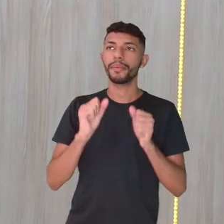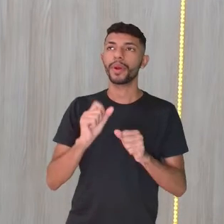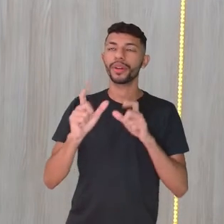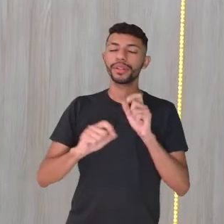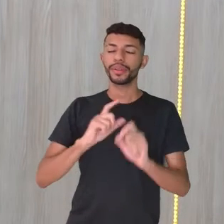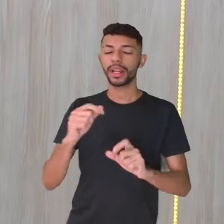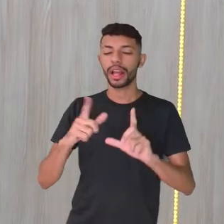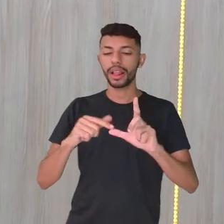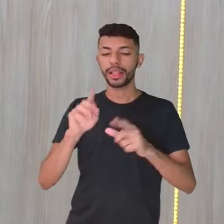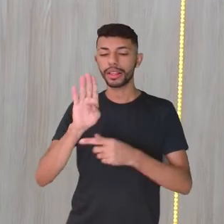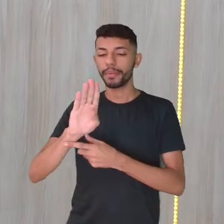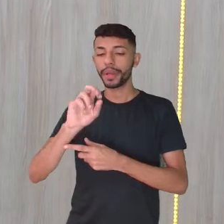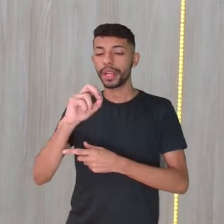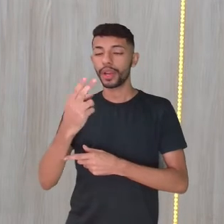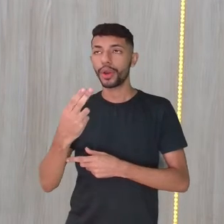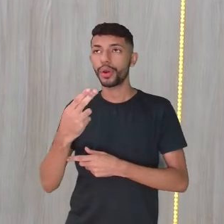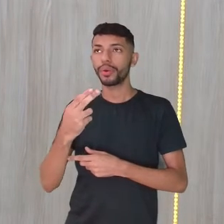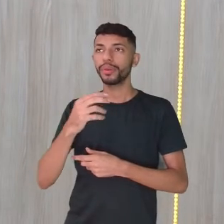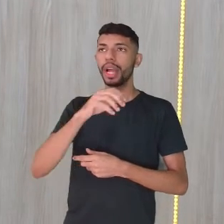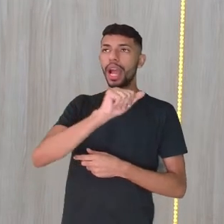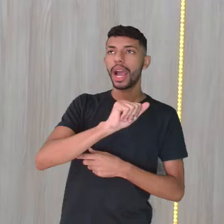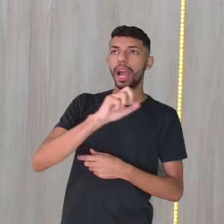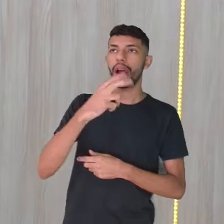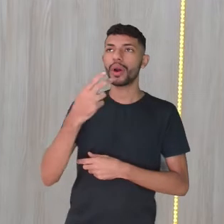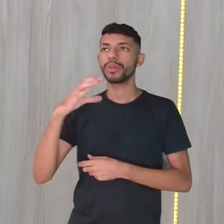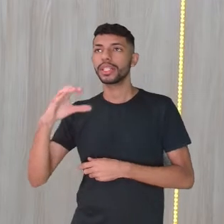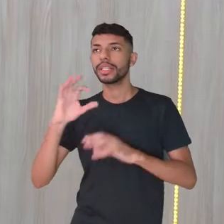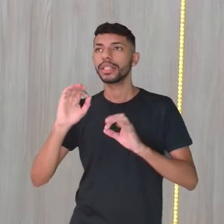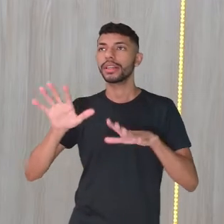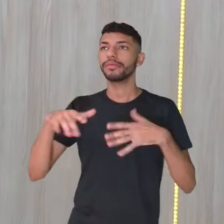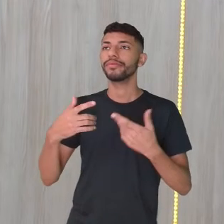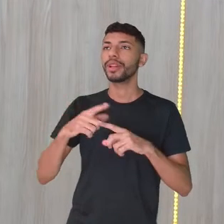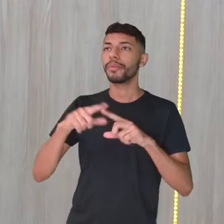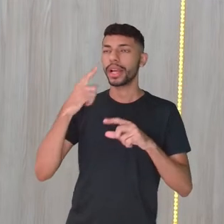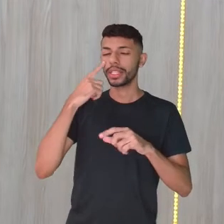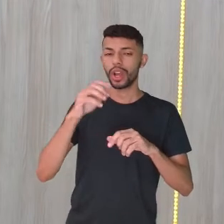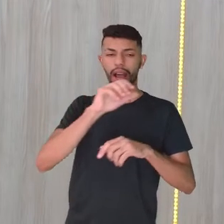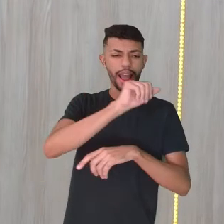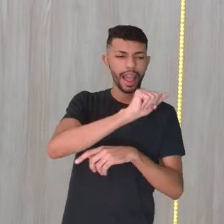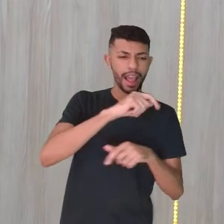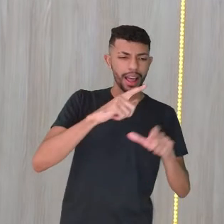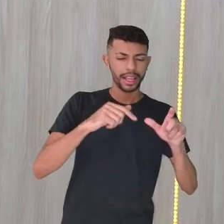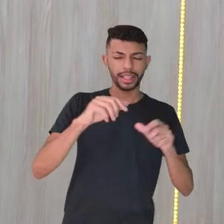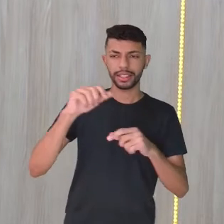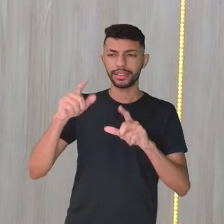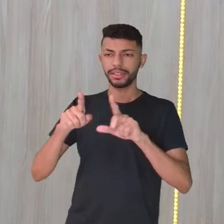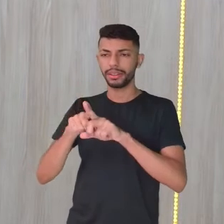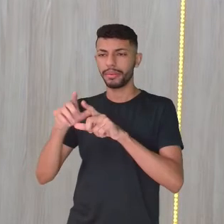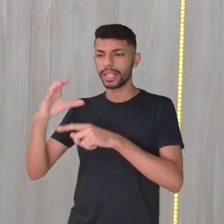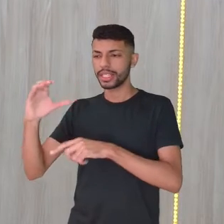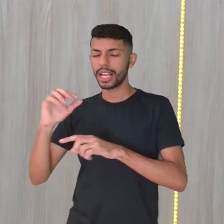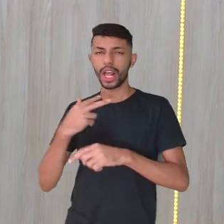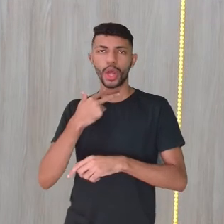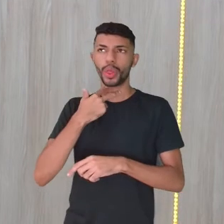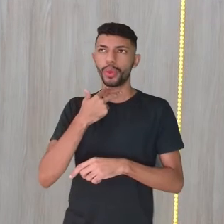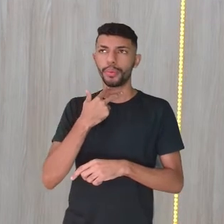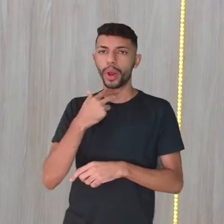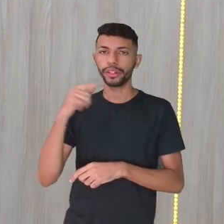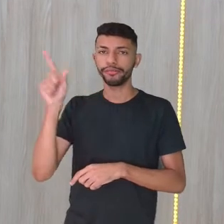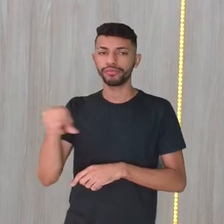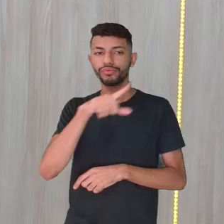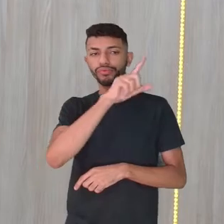outras. A ou C. Eliminamos aqui, então, as outras, porque as outras o verbo está sendo conjugado normal. Study.